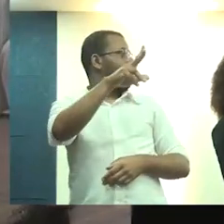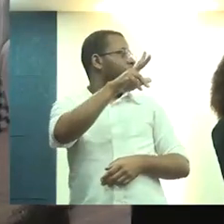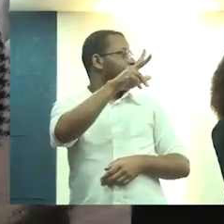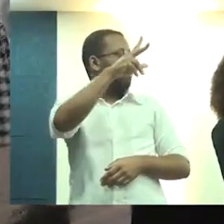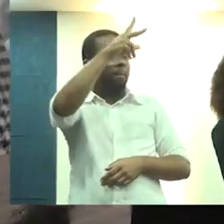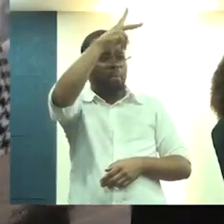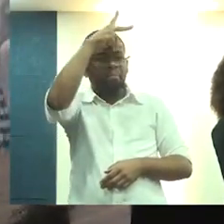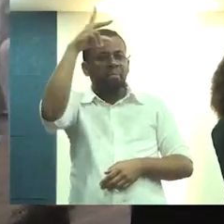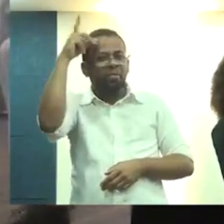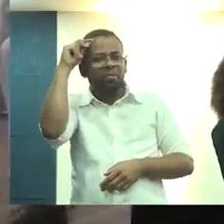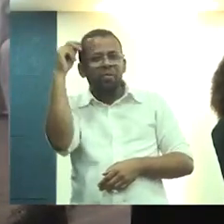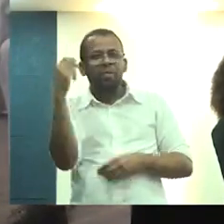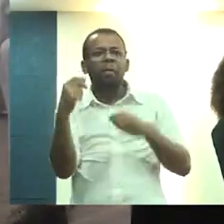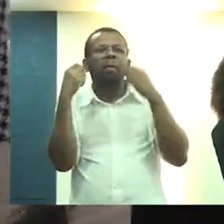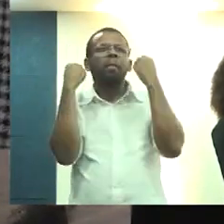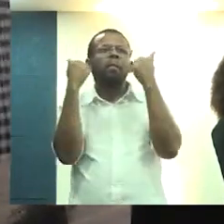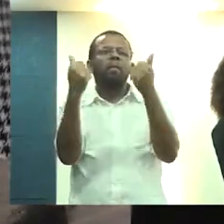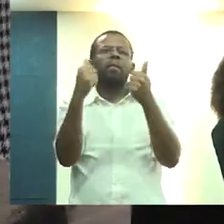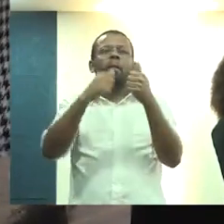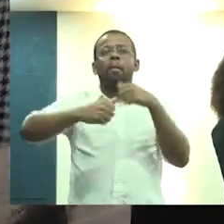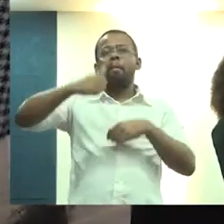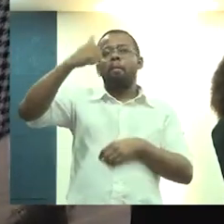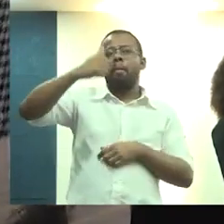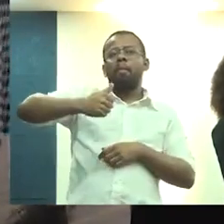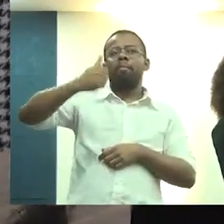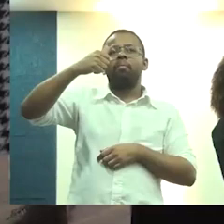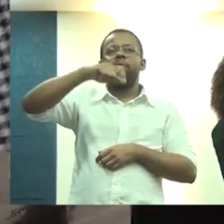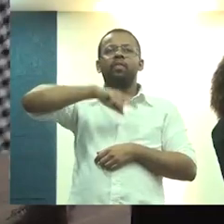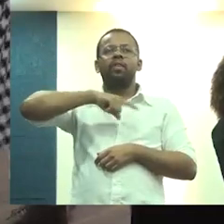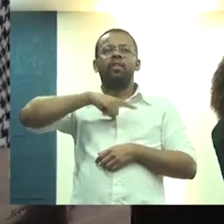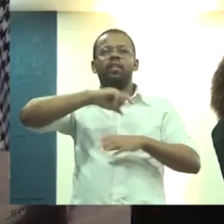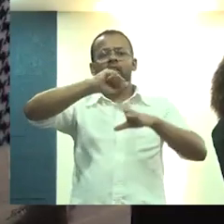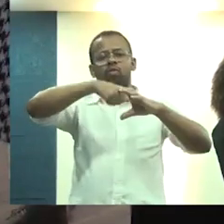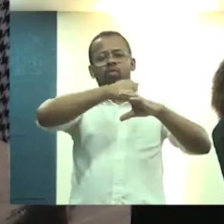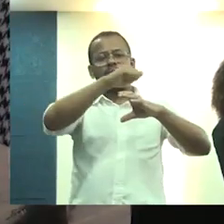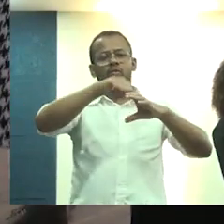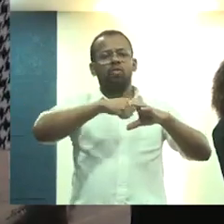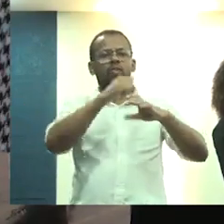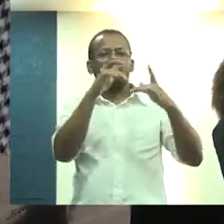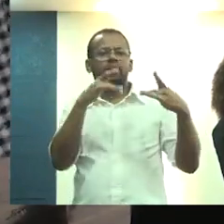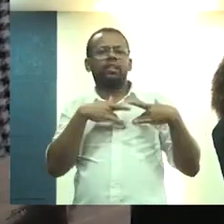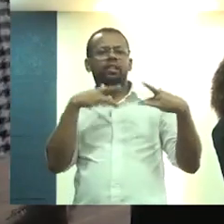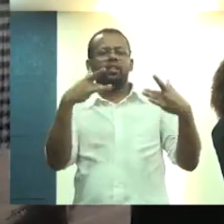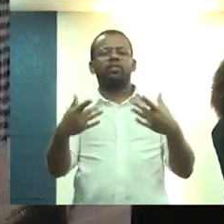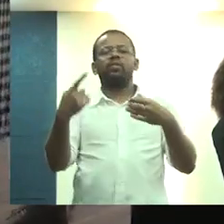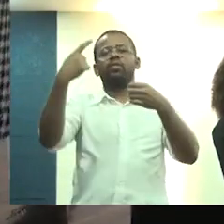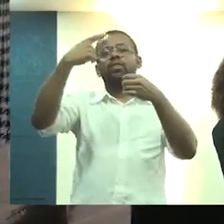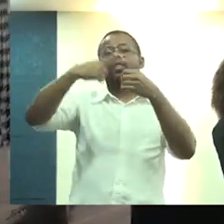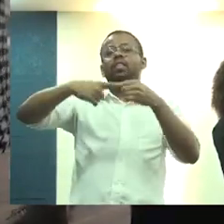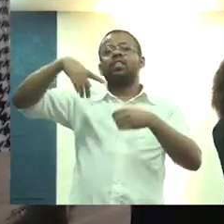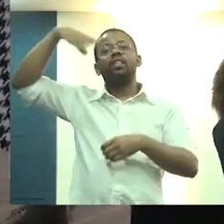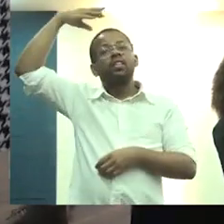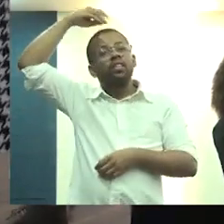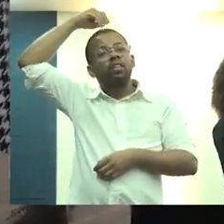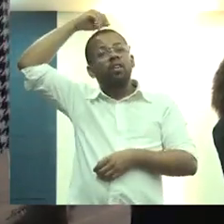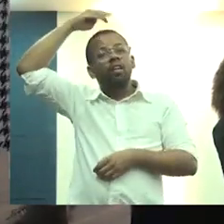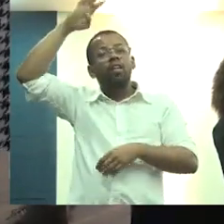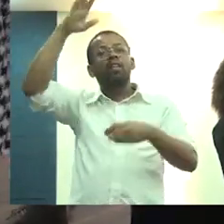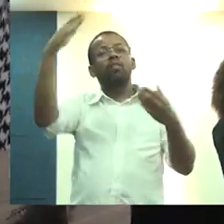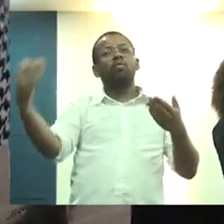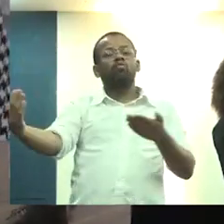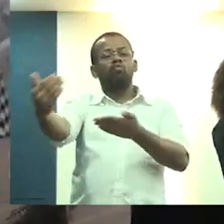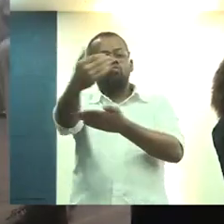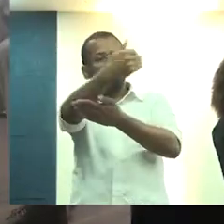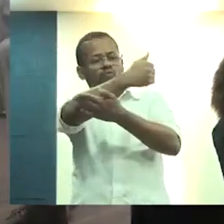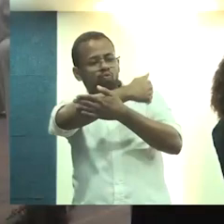foi o prefeito que primeiro recebeu a primeira cozinha solidária de Sergipe foi São Cristóvão que recebeu e acolheu.